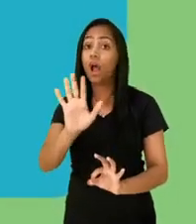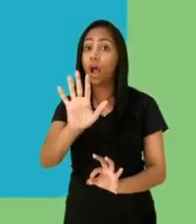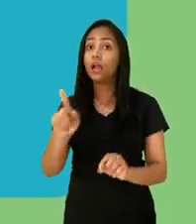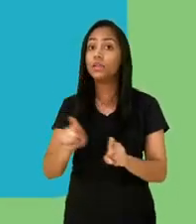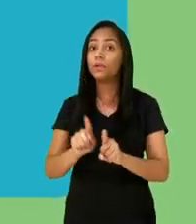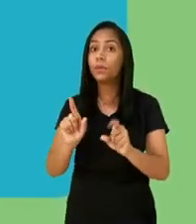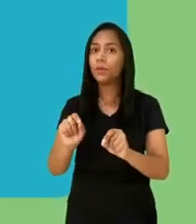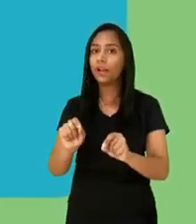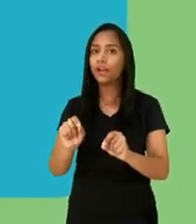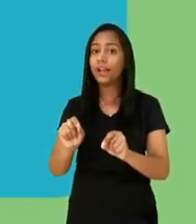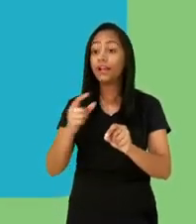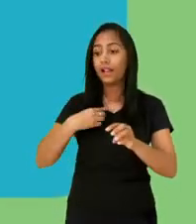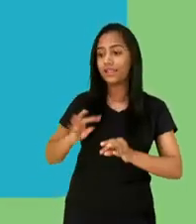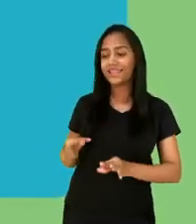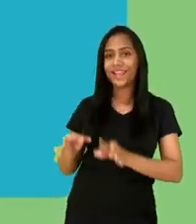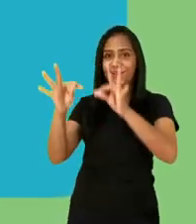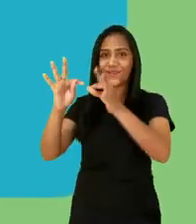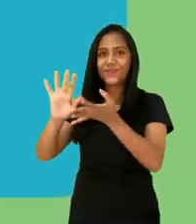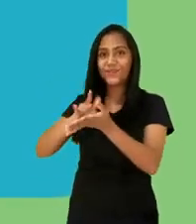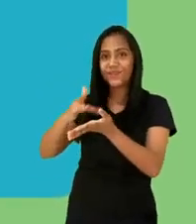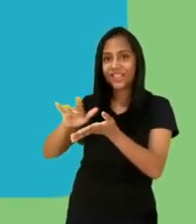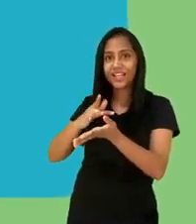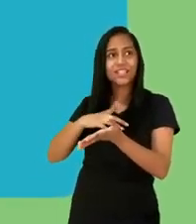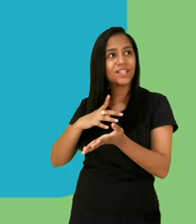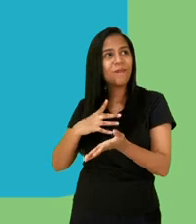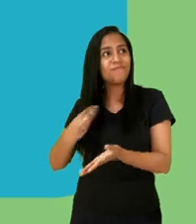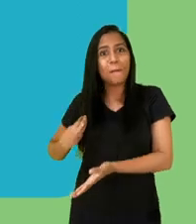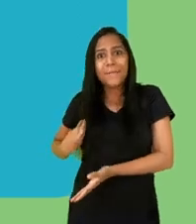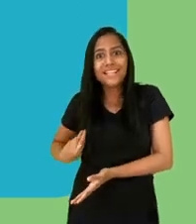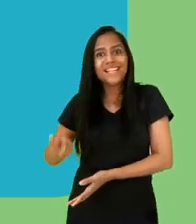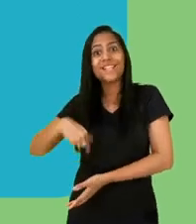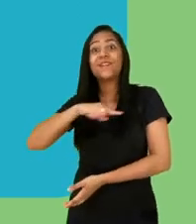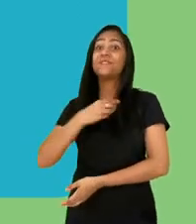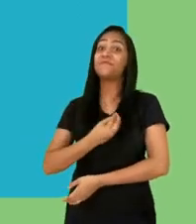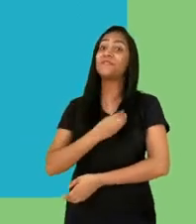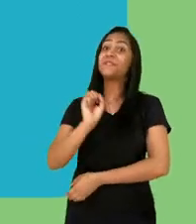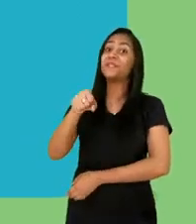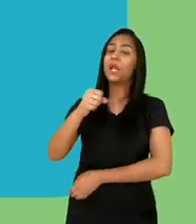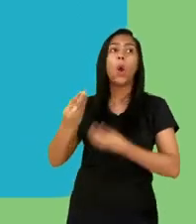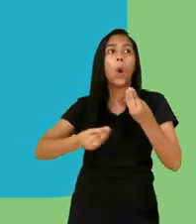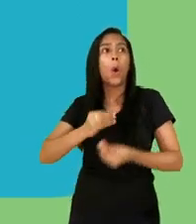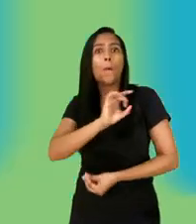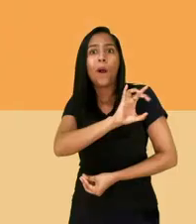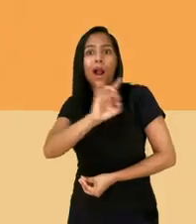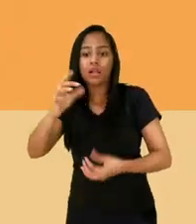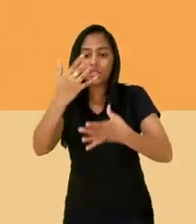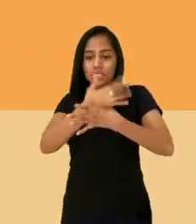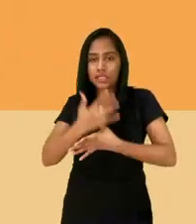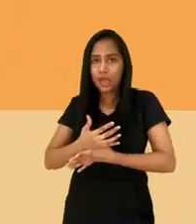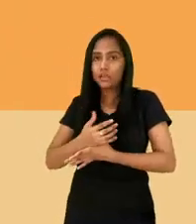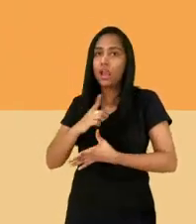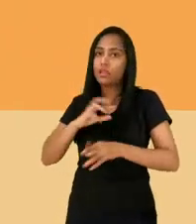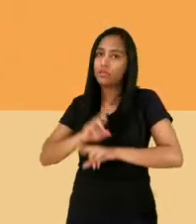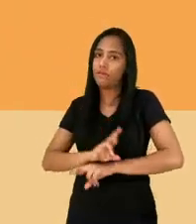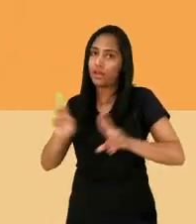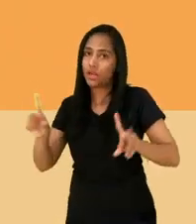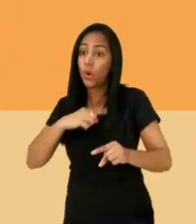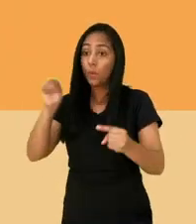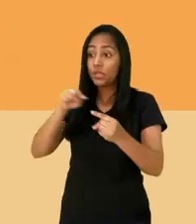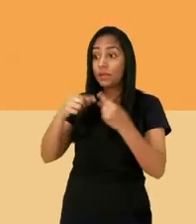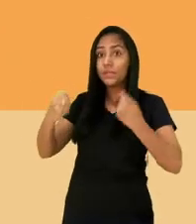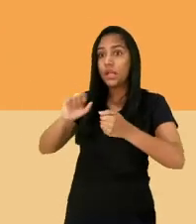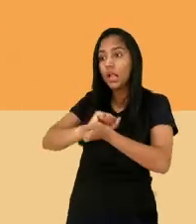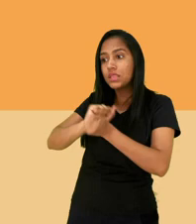estratégicos para orientar e auxiliar as cidades nas decisões sobre quais caminhos seguir, considerando um mundo